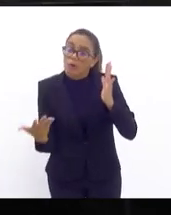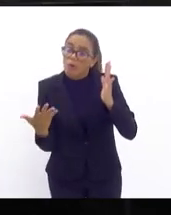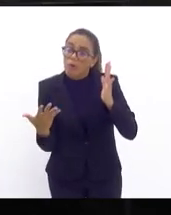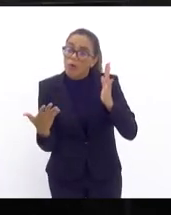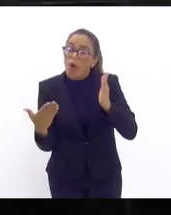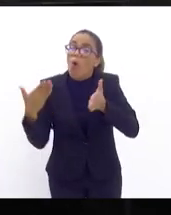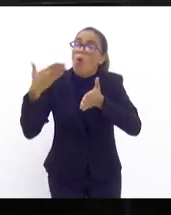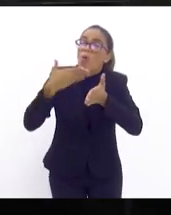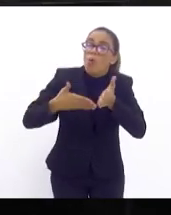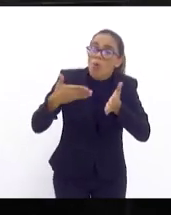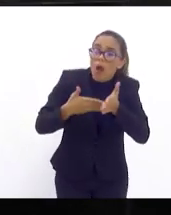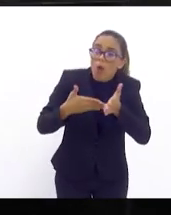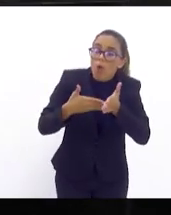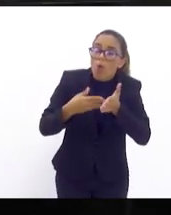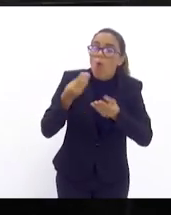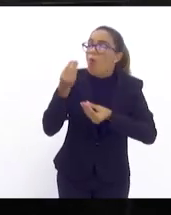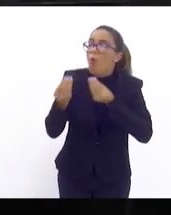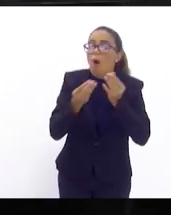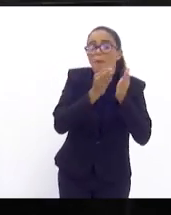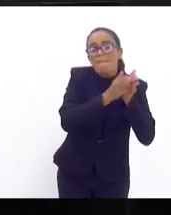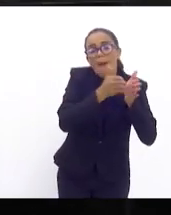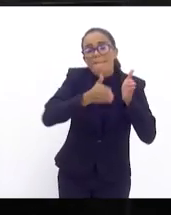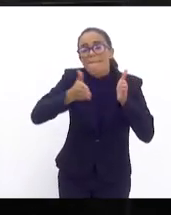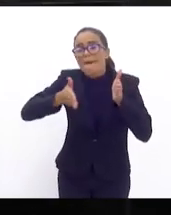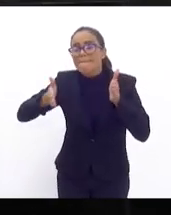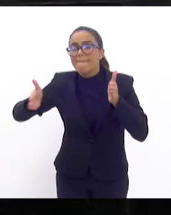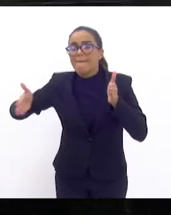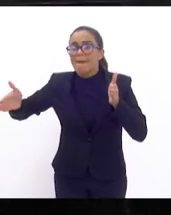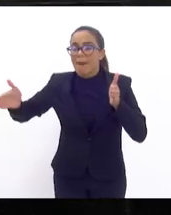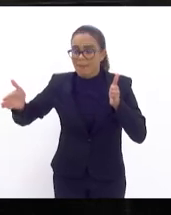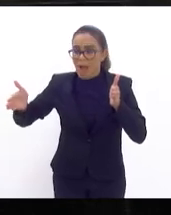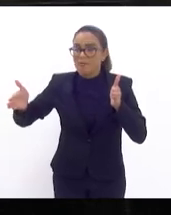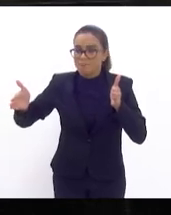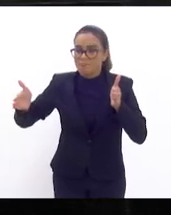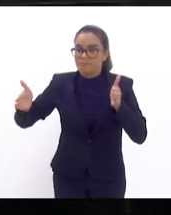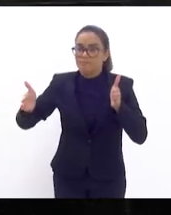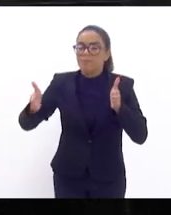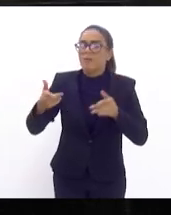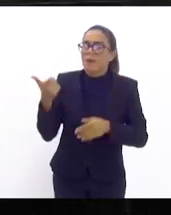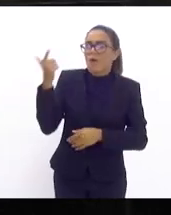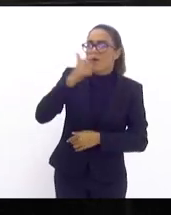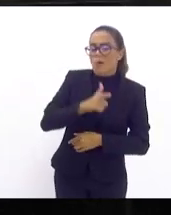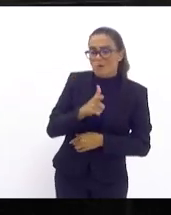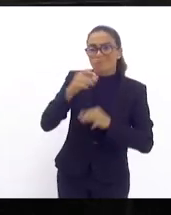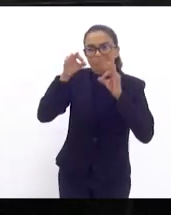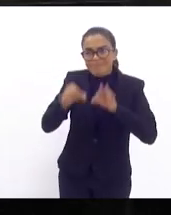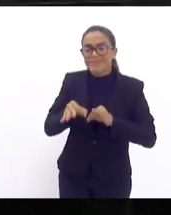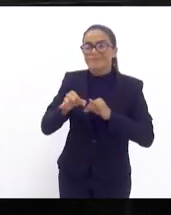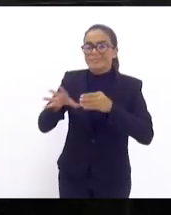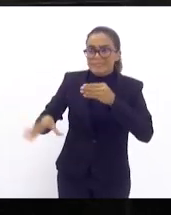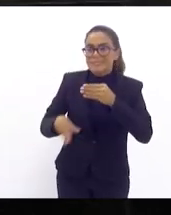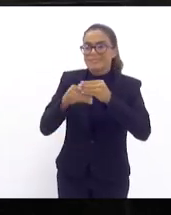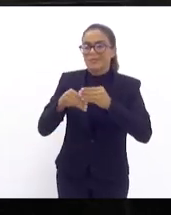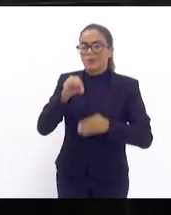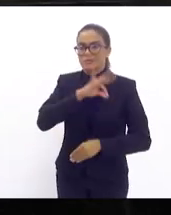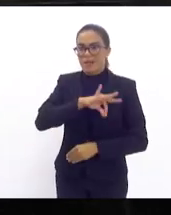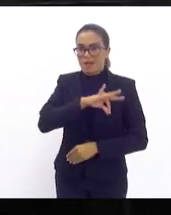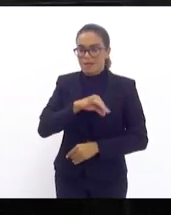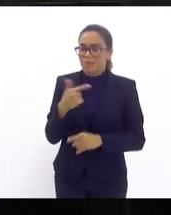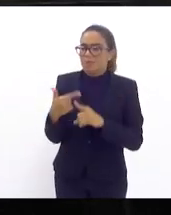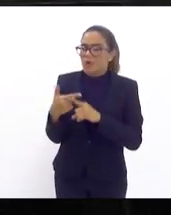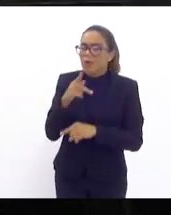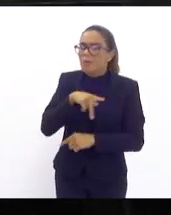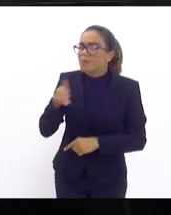impacto qual percurso que isso precisa percorrer para que isso seja de fato implementado porque o que o